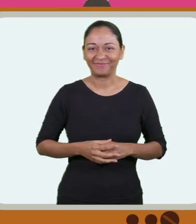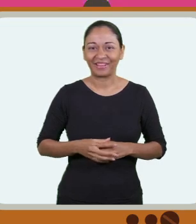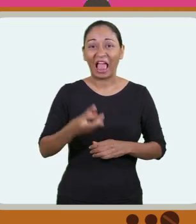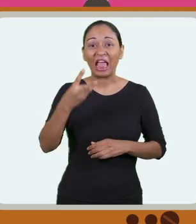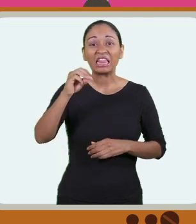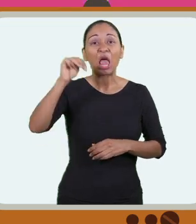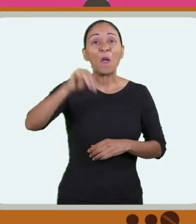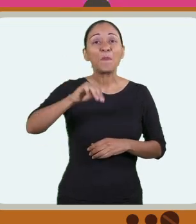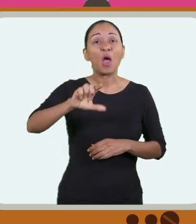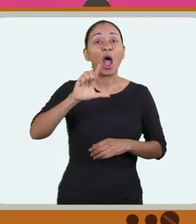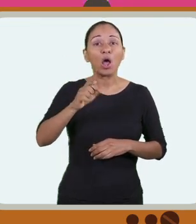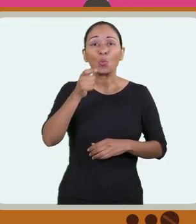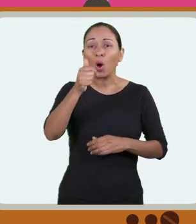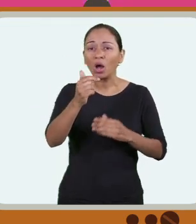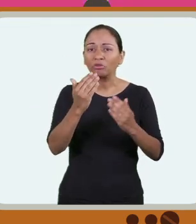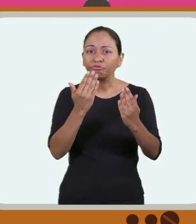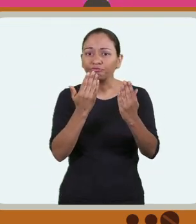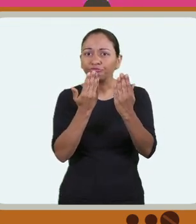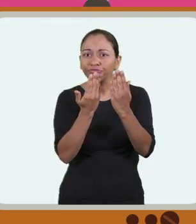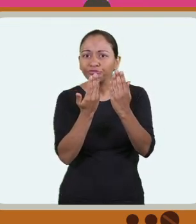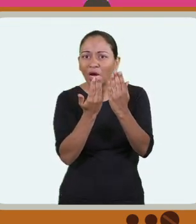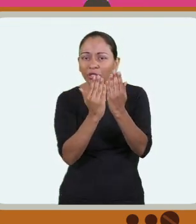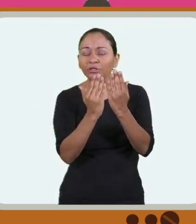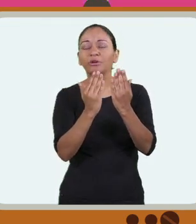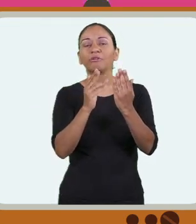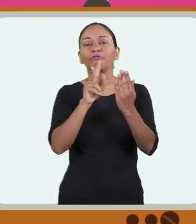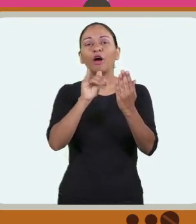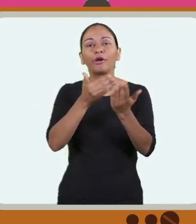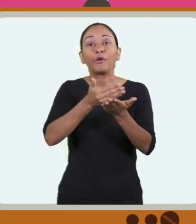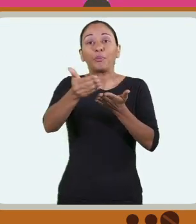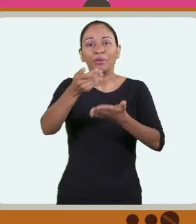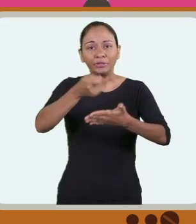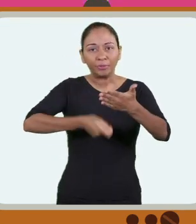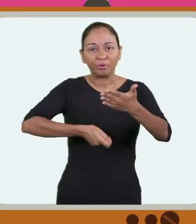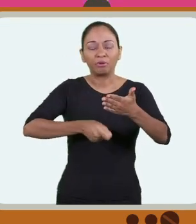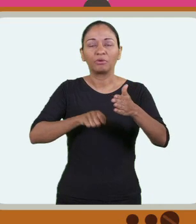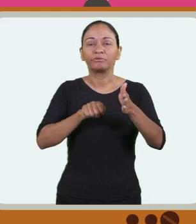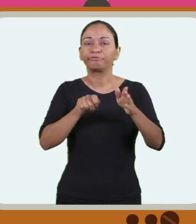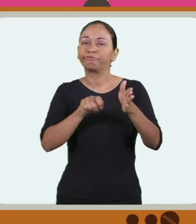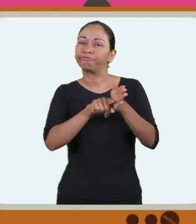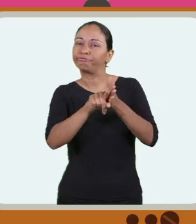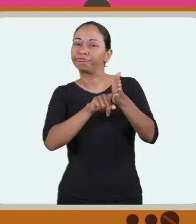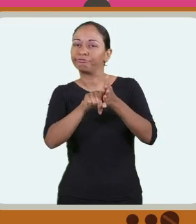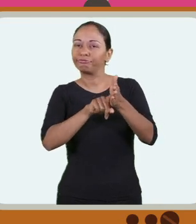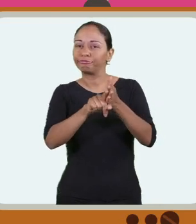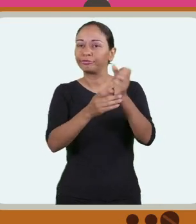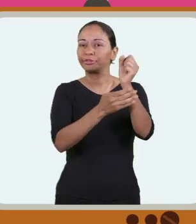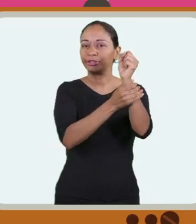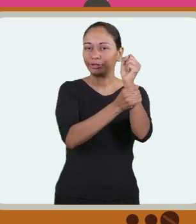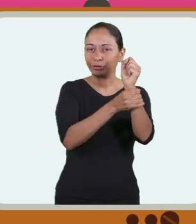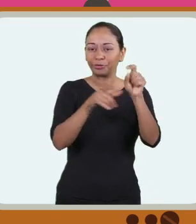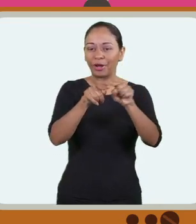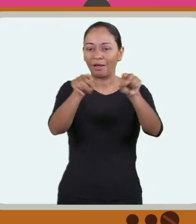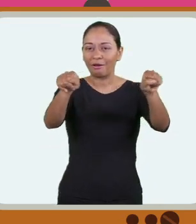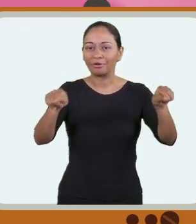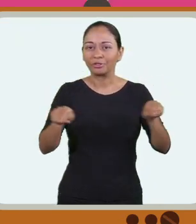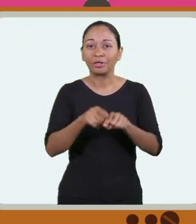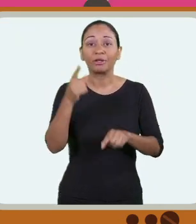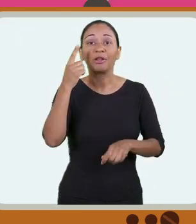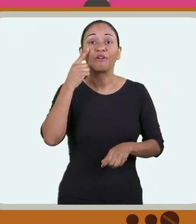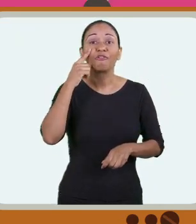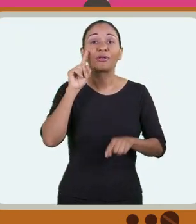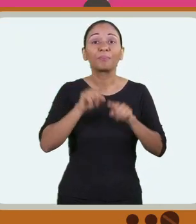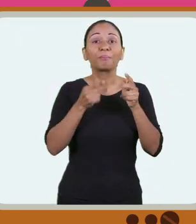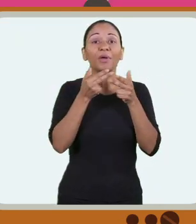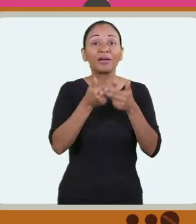Durante os 30 minutos, entre o fechamento dos portões e o início das provas, serão realizados procedimentos de segurança nas salas, como